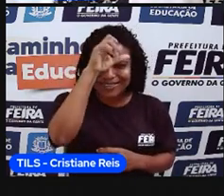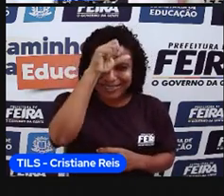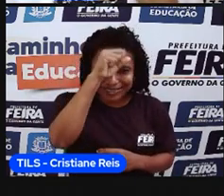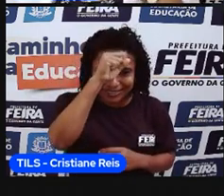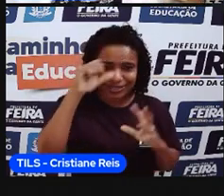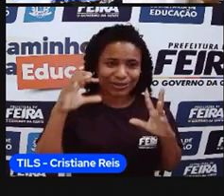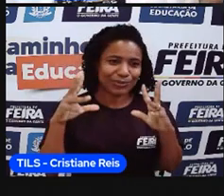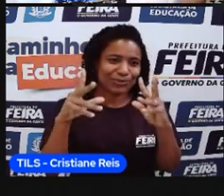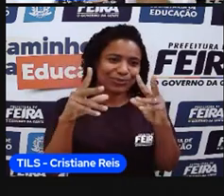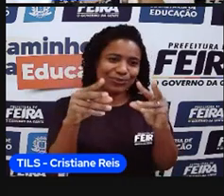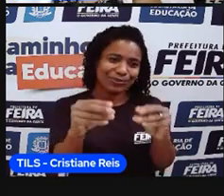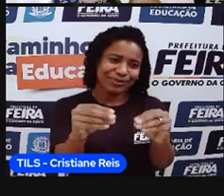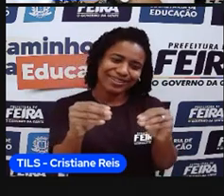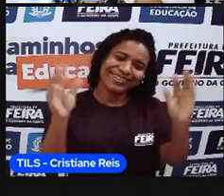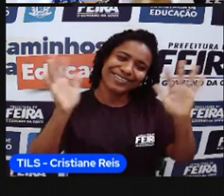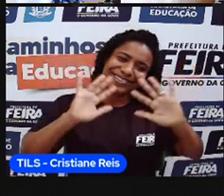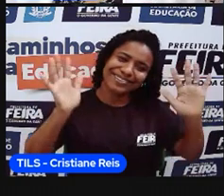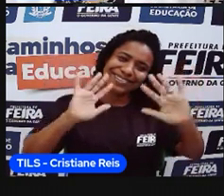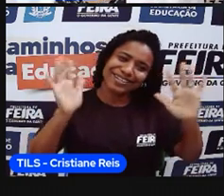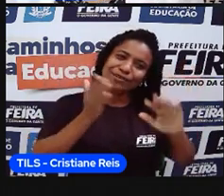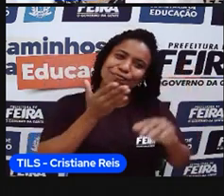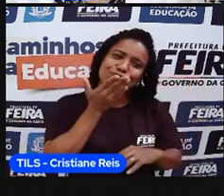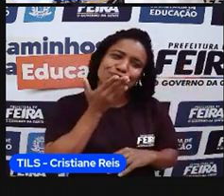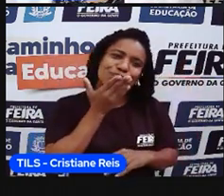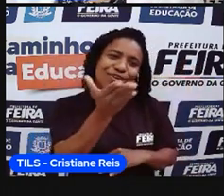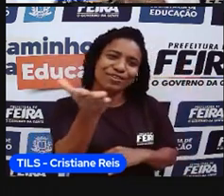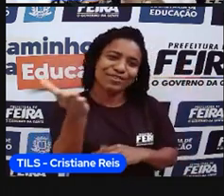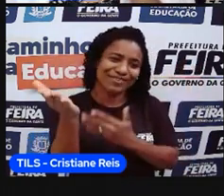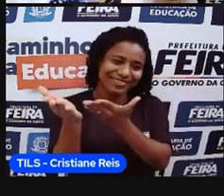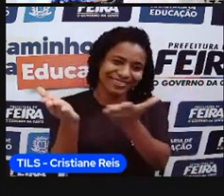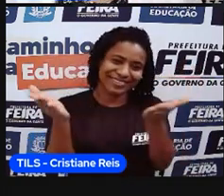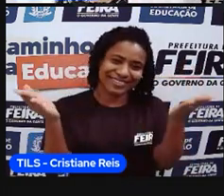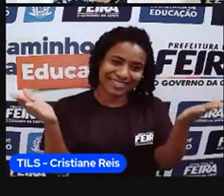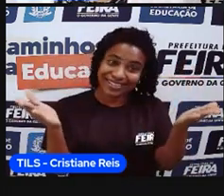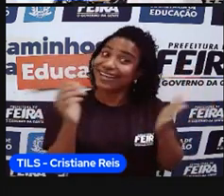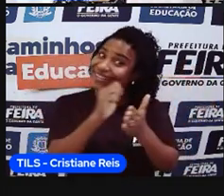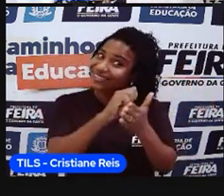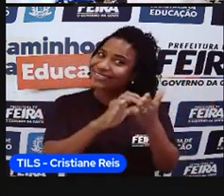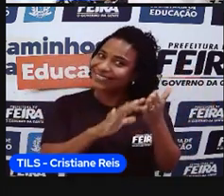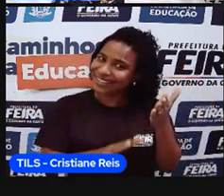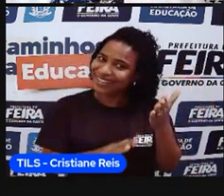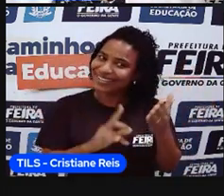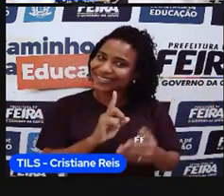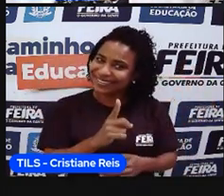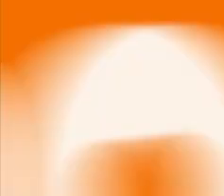aprender tudo. Até nossa próxima aula. Muito pra vocês. Não esqueçam de fazer as atividades.